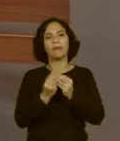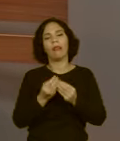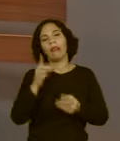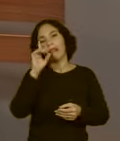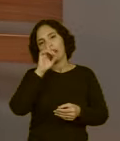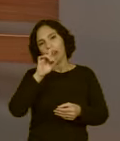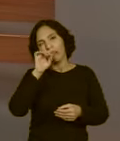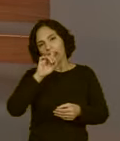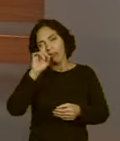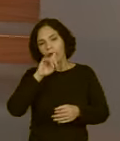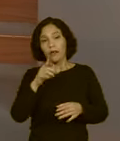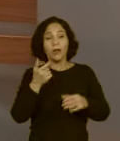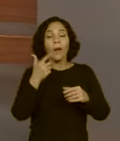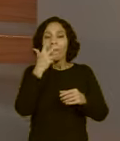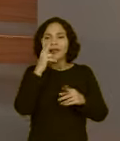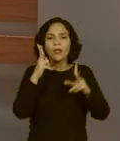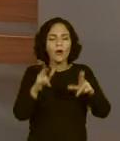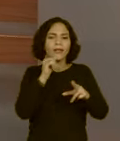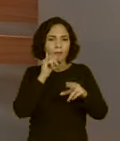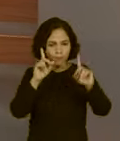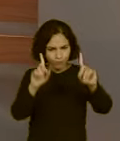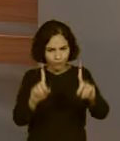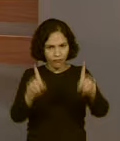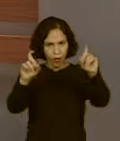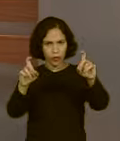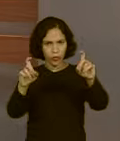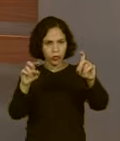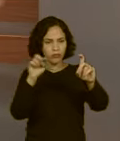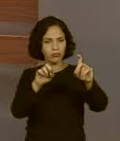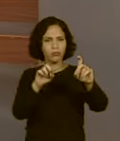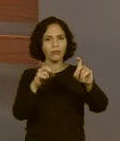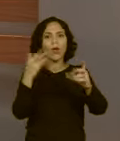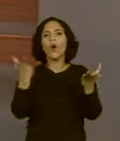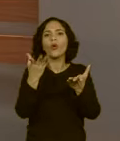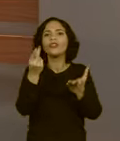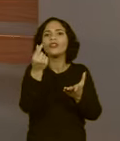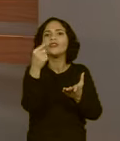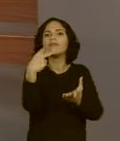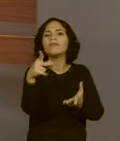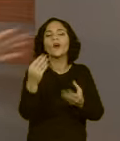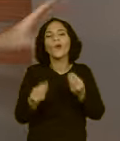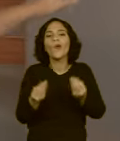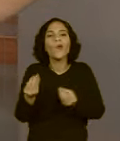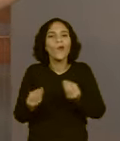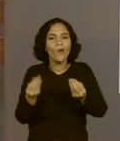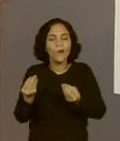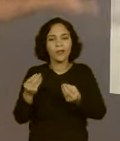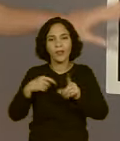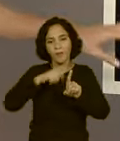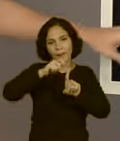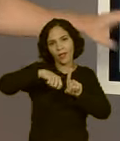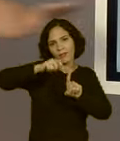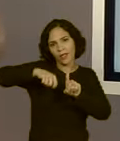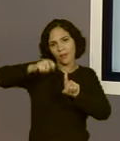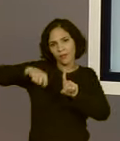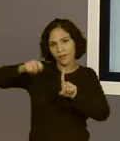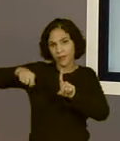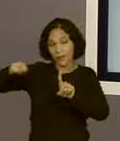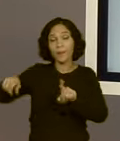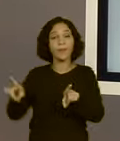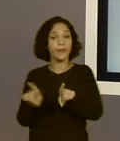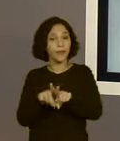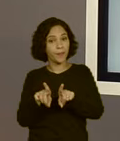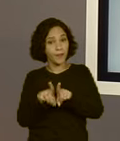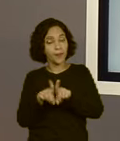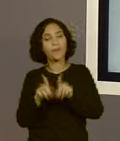É uma fotografia, como se você tirasse uma foto da sua situação financeira atual ao longo dos meses e também é